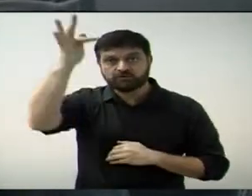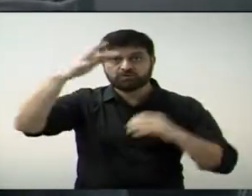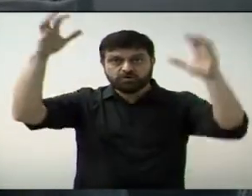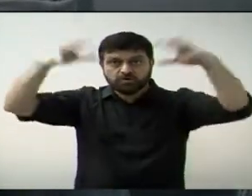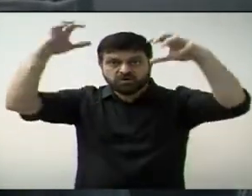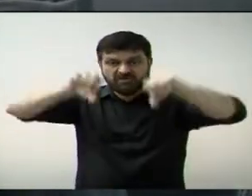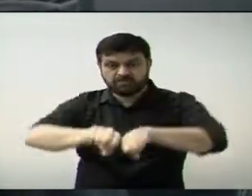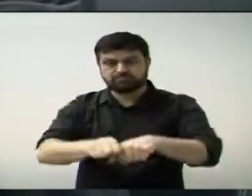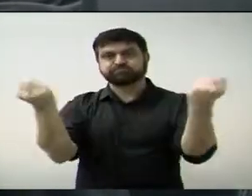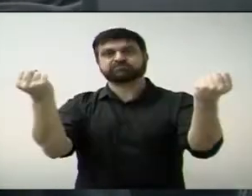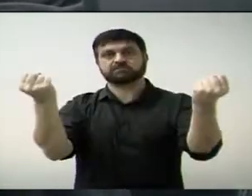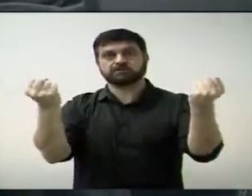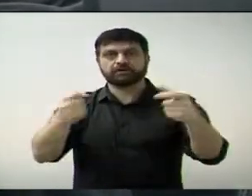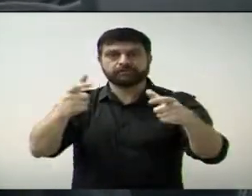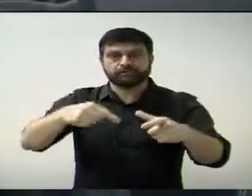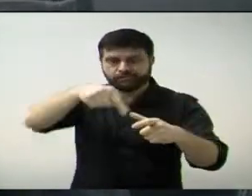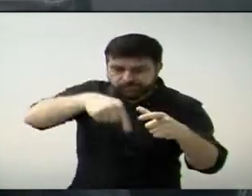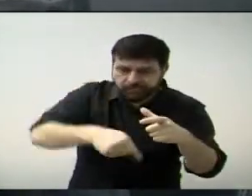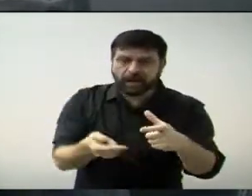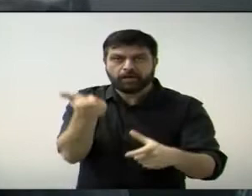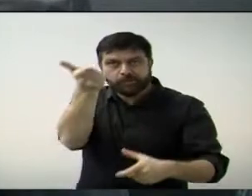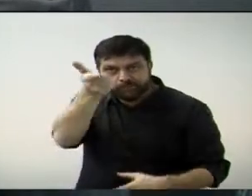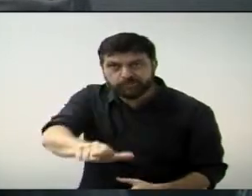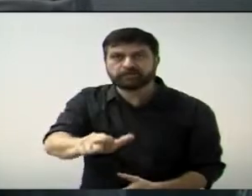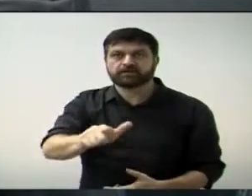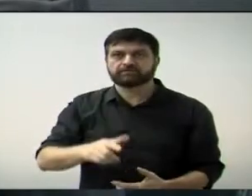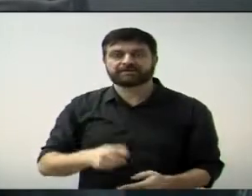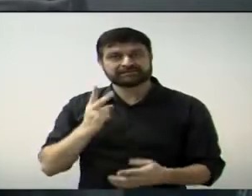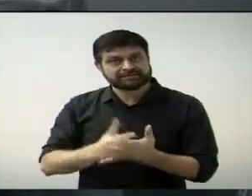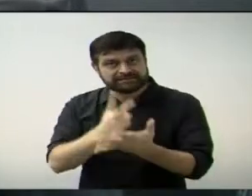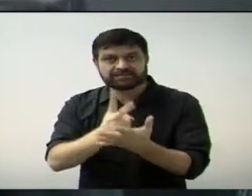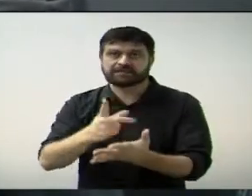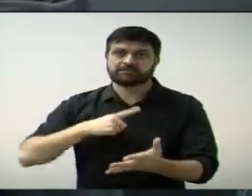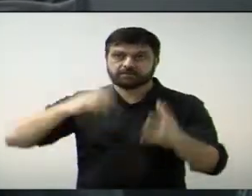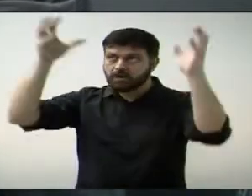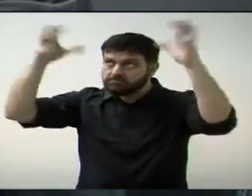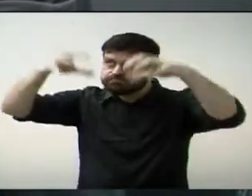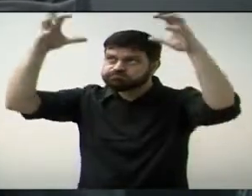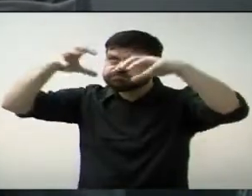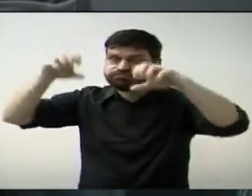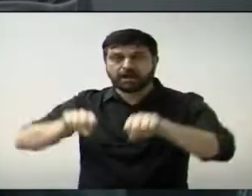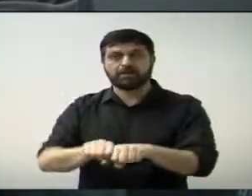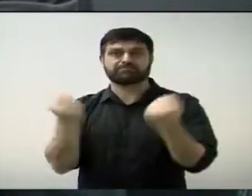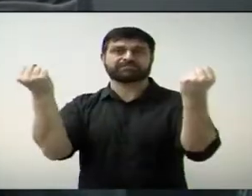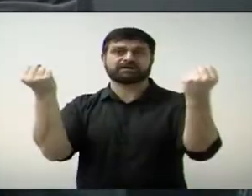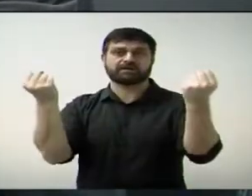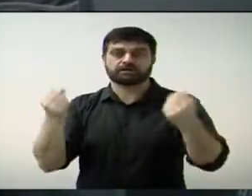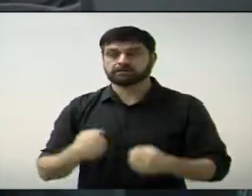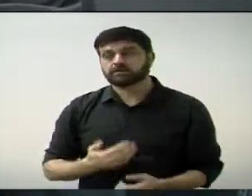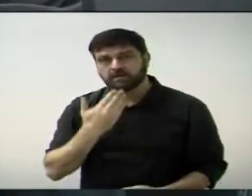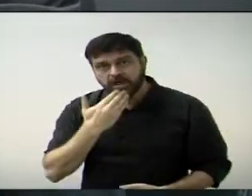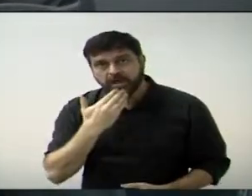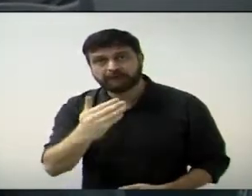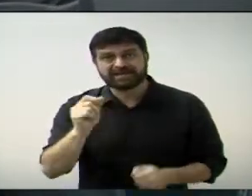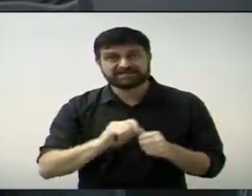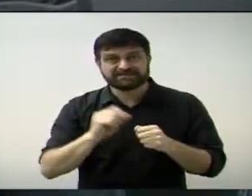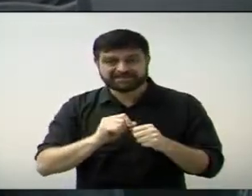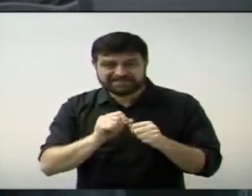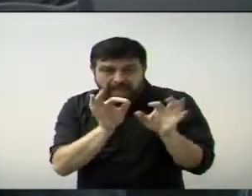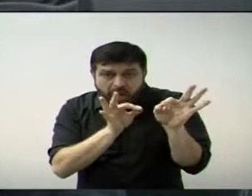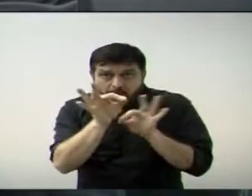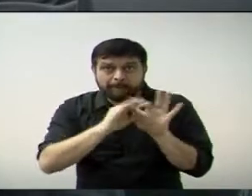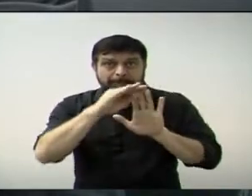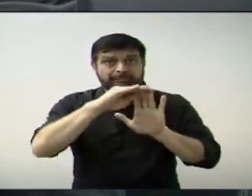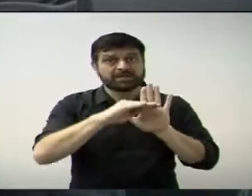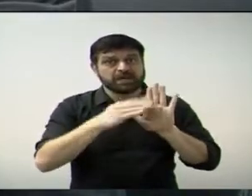todas as sessões é o mesmo problema. Todas as períodas de chuva, o mesmo problema. Então, assim, peço encarecidamente ao setor